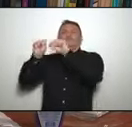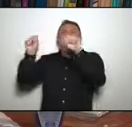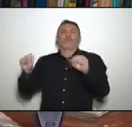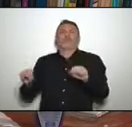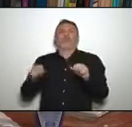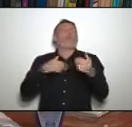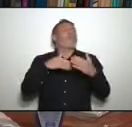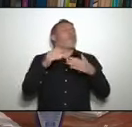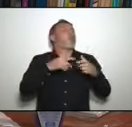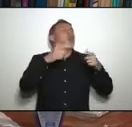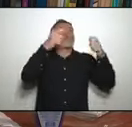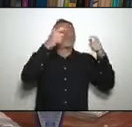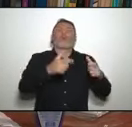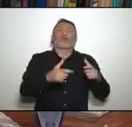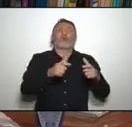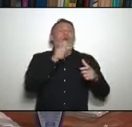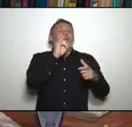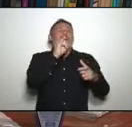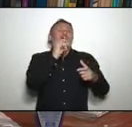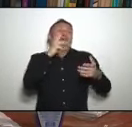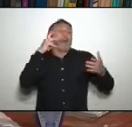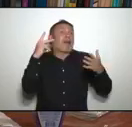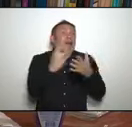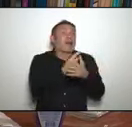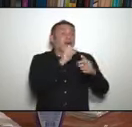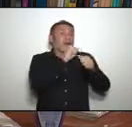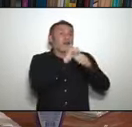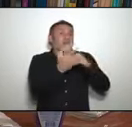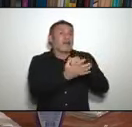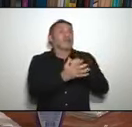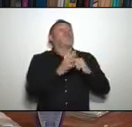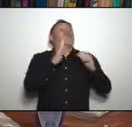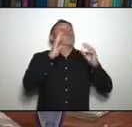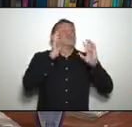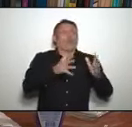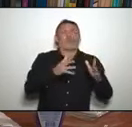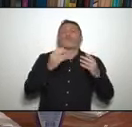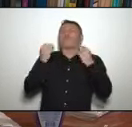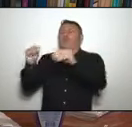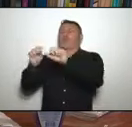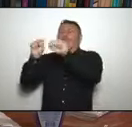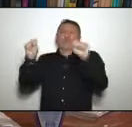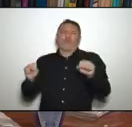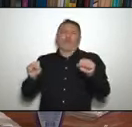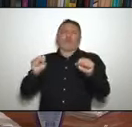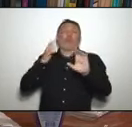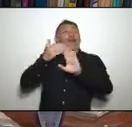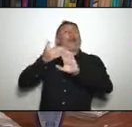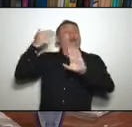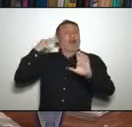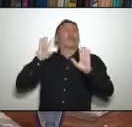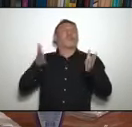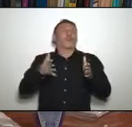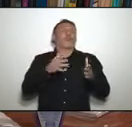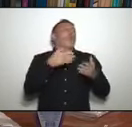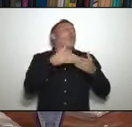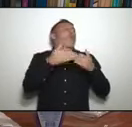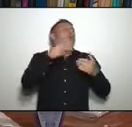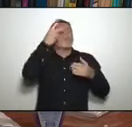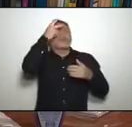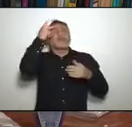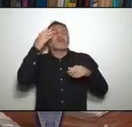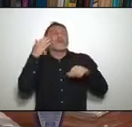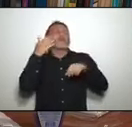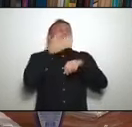e naturalmente, neste momento, Covid. Então, qualquer doença, seja qualquer doença, qualquer virose, qualquer doença que